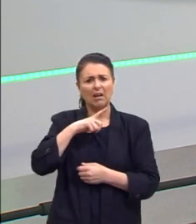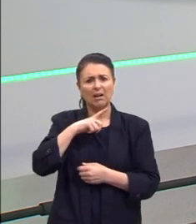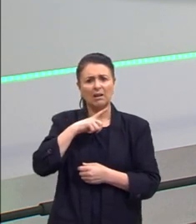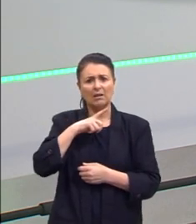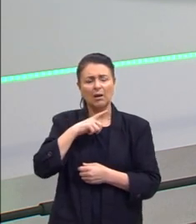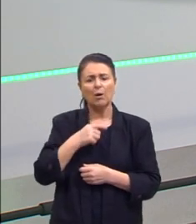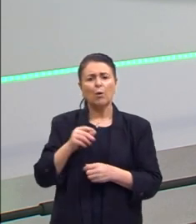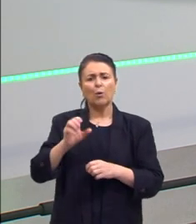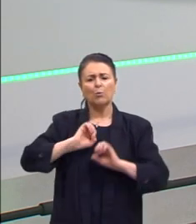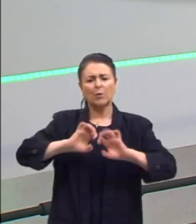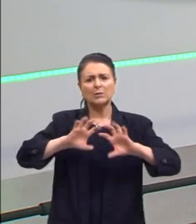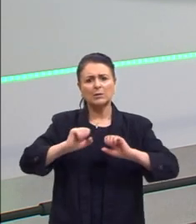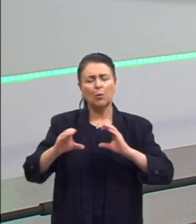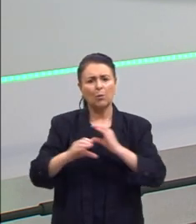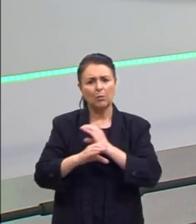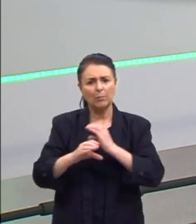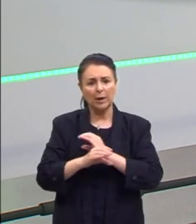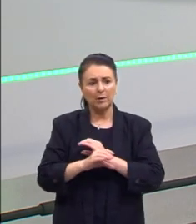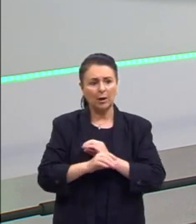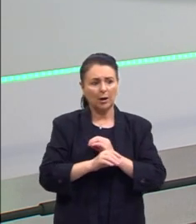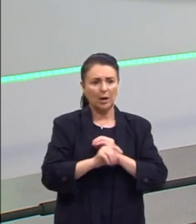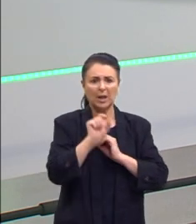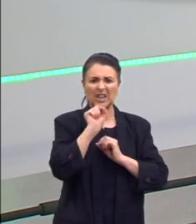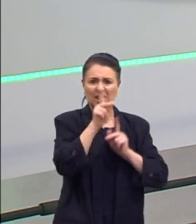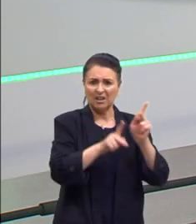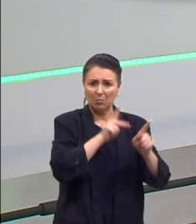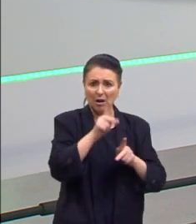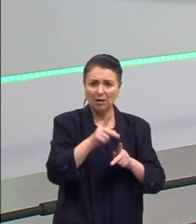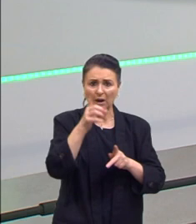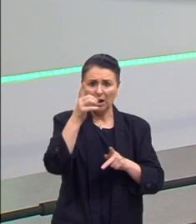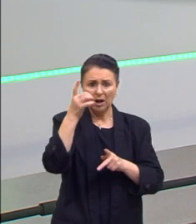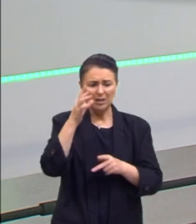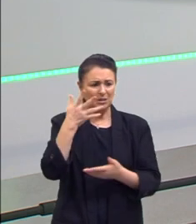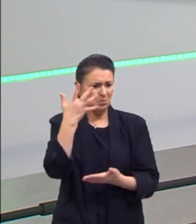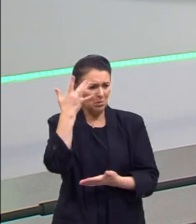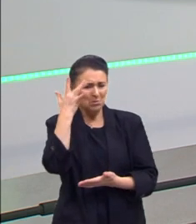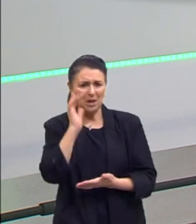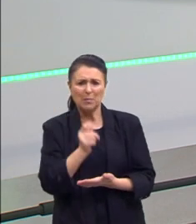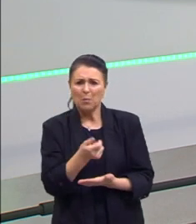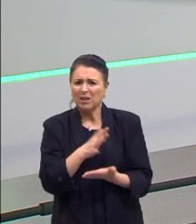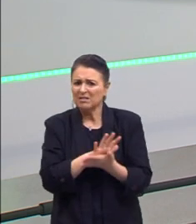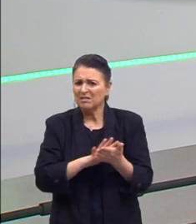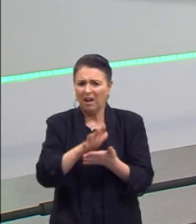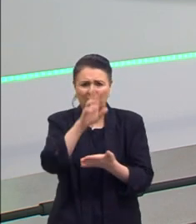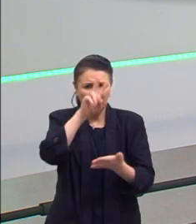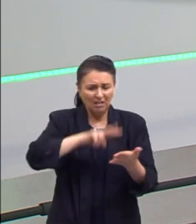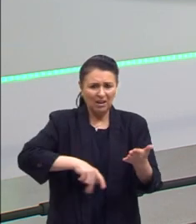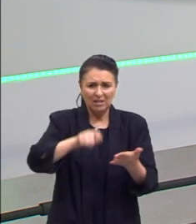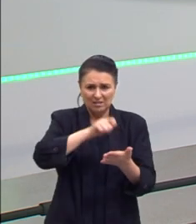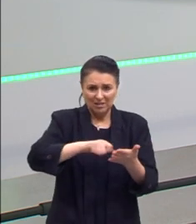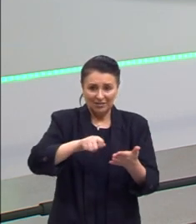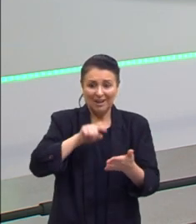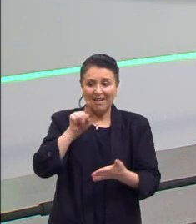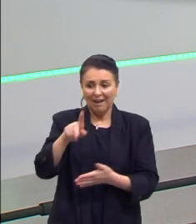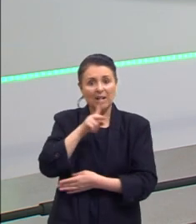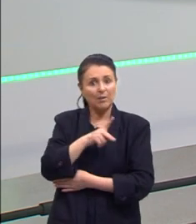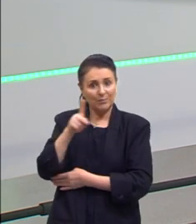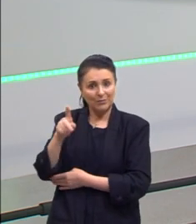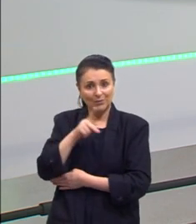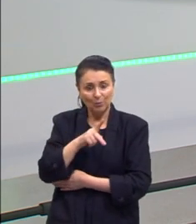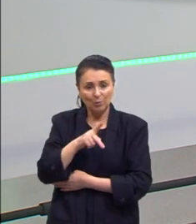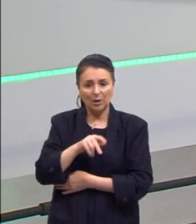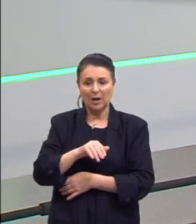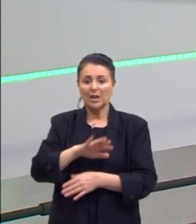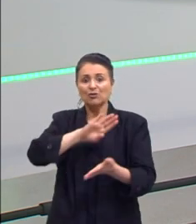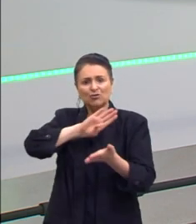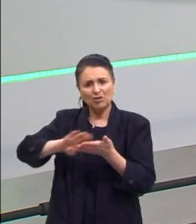trabalhadores, mal e mal, aprendem a ler e escrever. Antes da Revolução, ela já dava aula em colégios e tiraram ela porque diziam